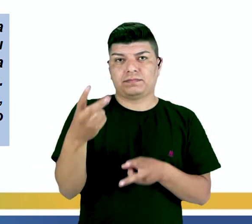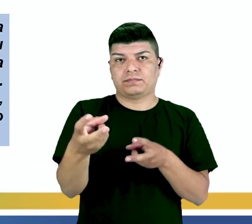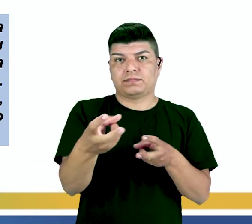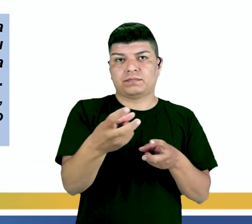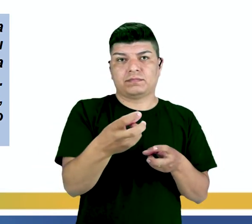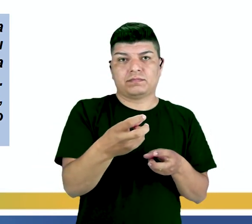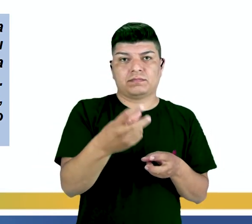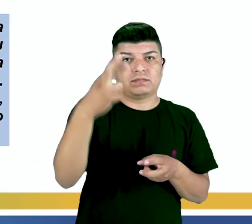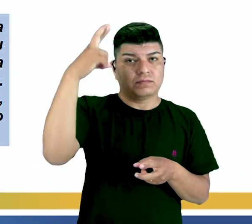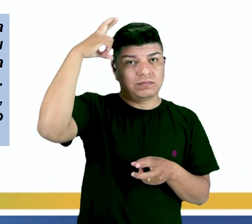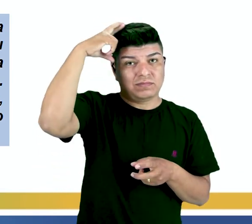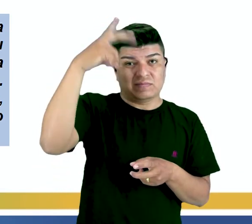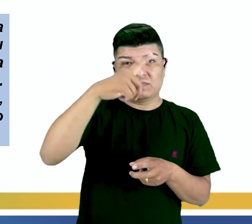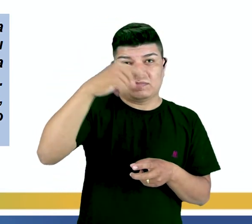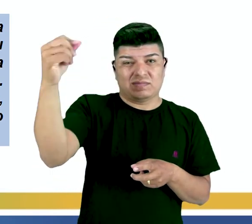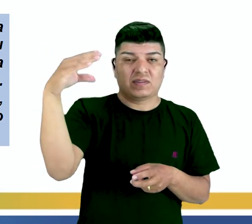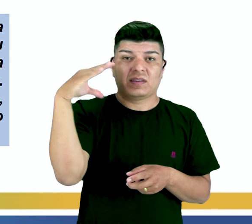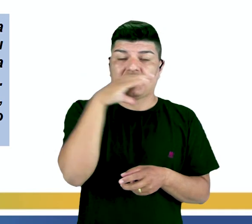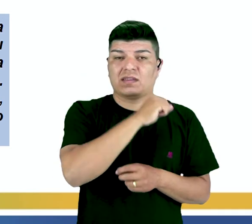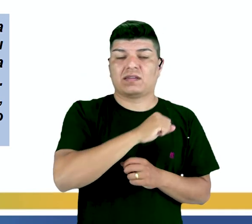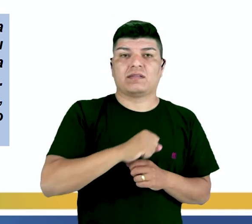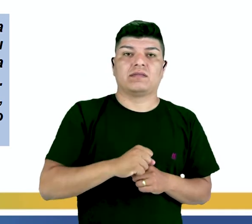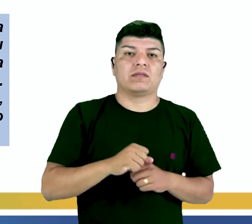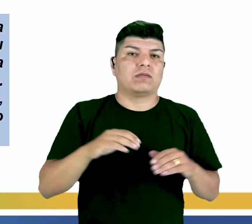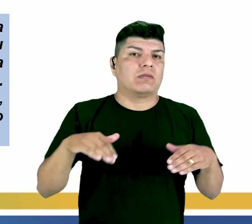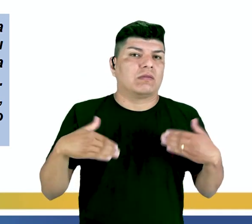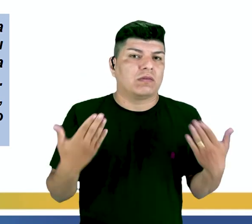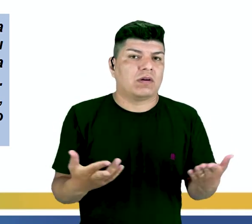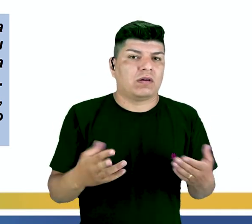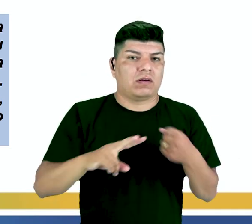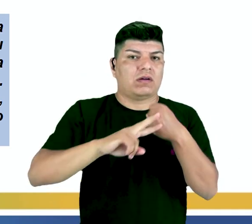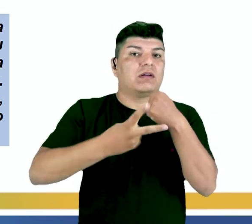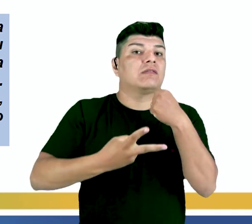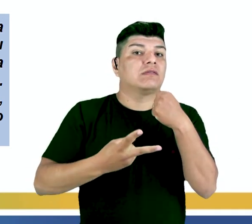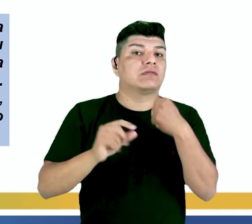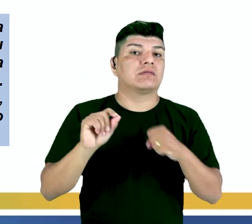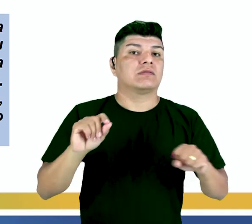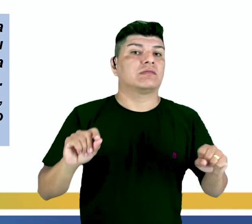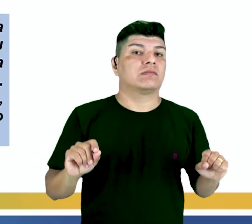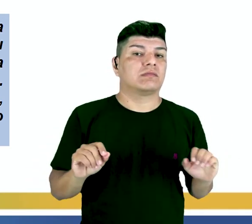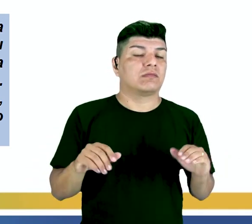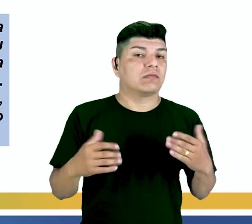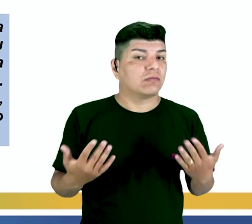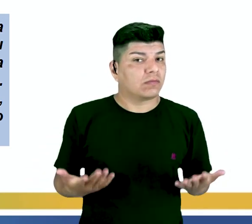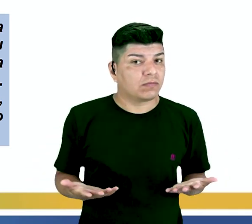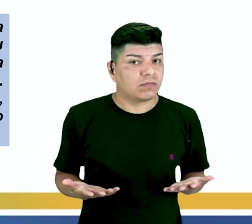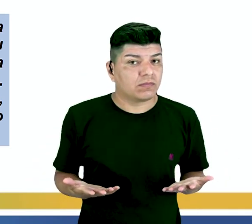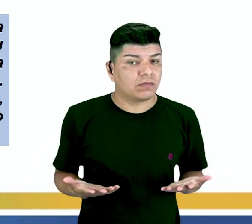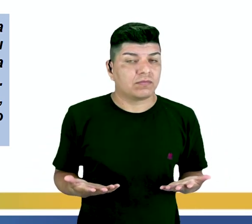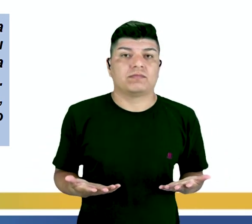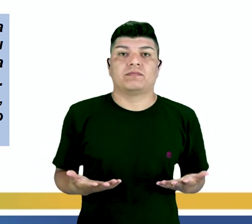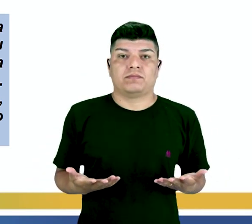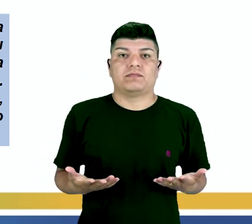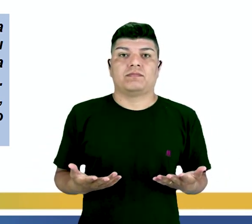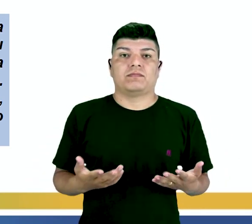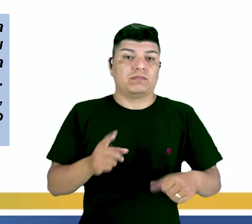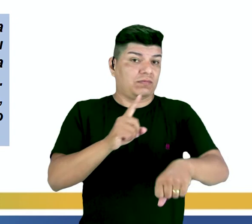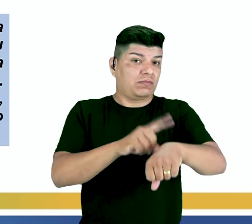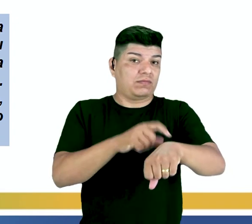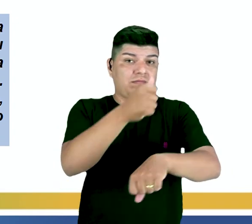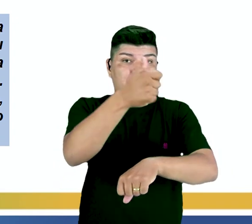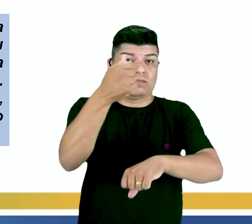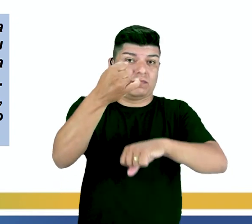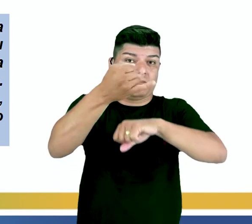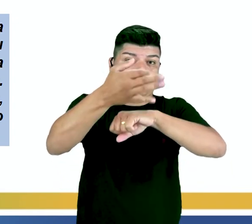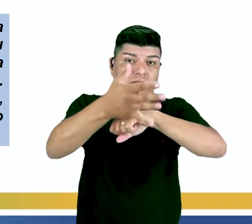que sair às pressas. Quando? Qual foi a consequência desse ato? Então, a consequência desse ato é que no bater de meia-noite, o